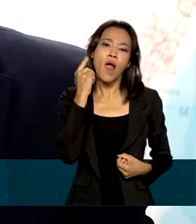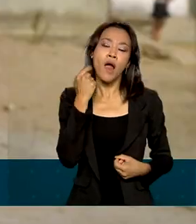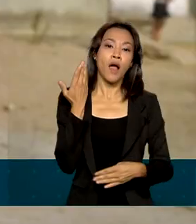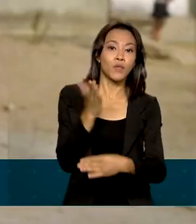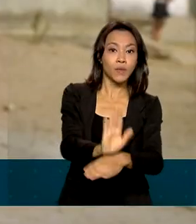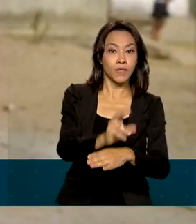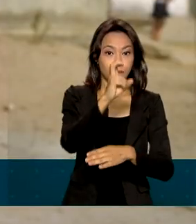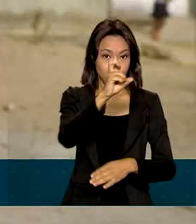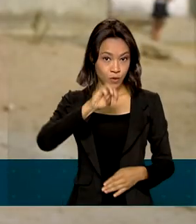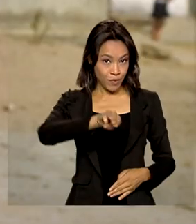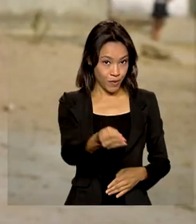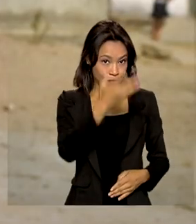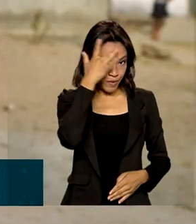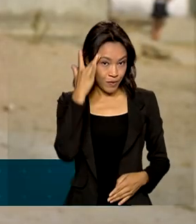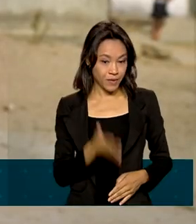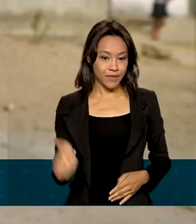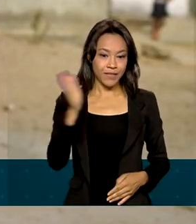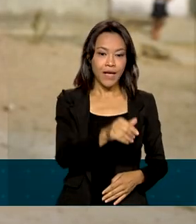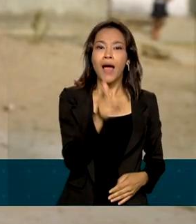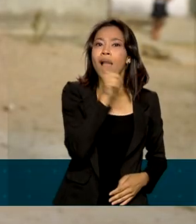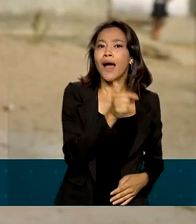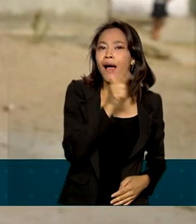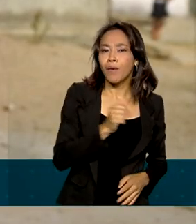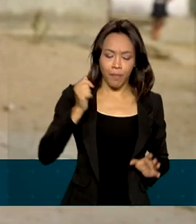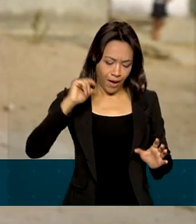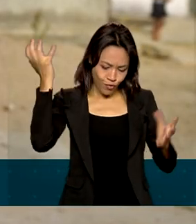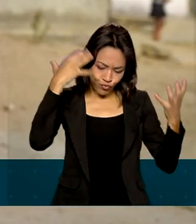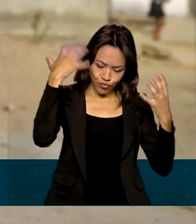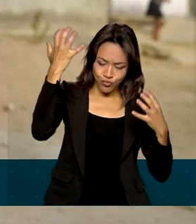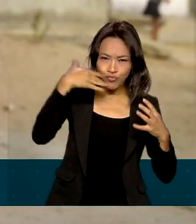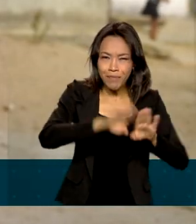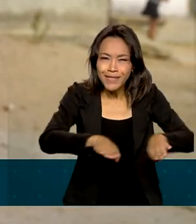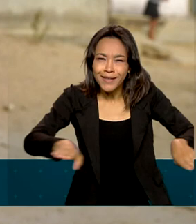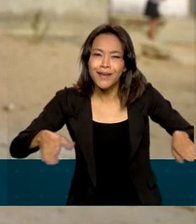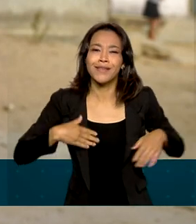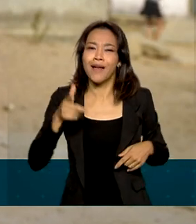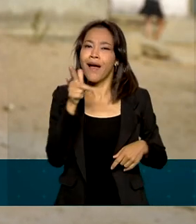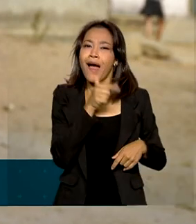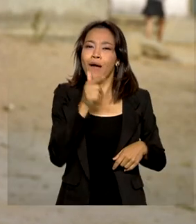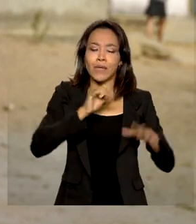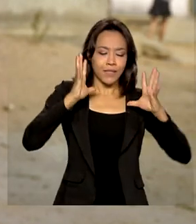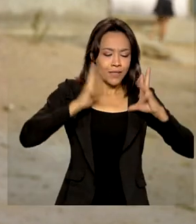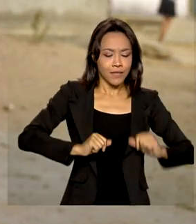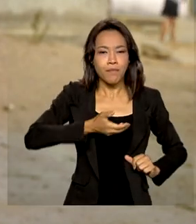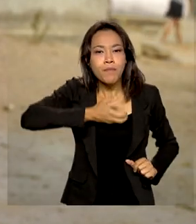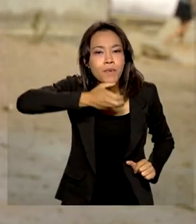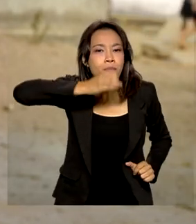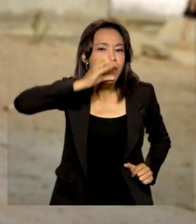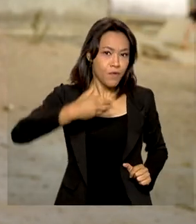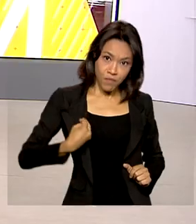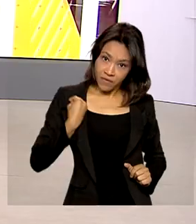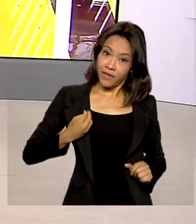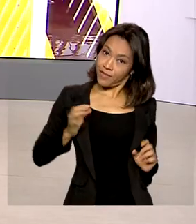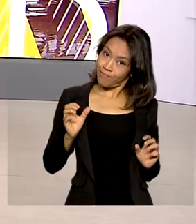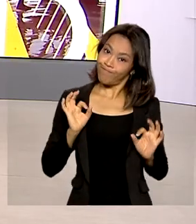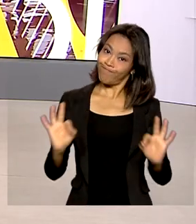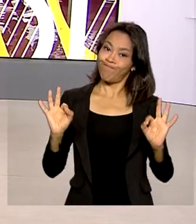pessoas. Água para a gente poder dar banho nas crianças, vai ter água saudável para a gente beber, ter uma vida mais digna, né?